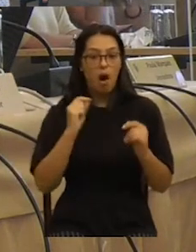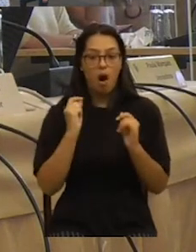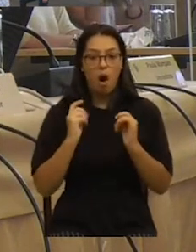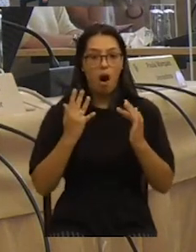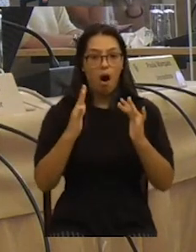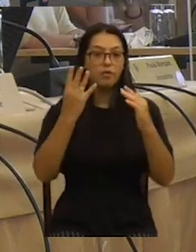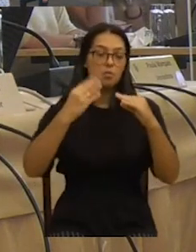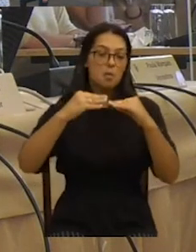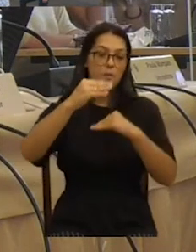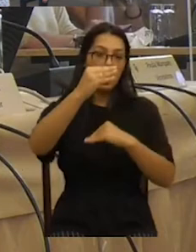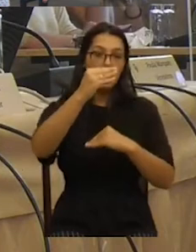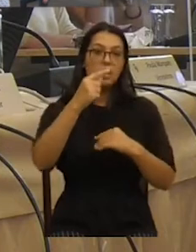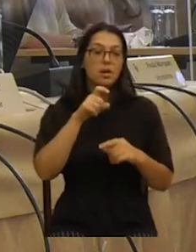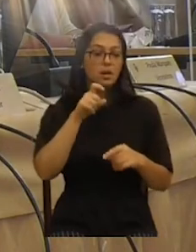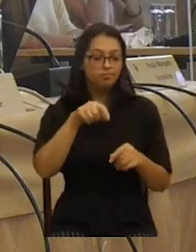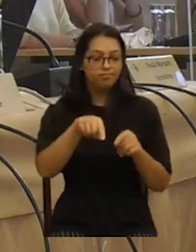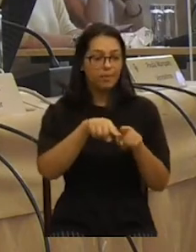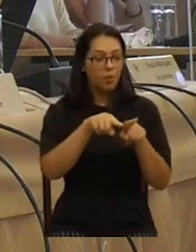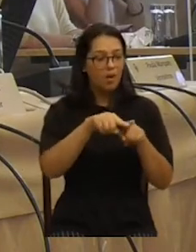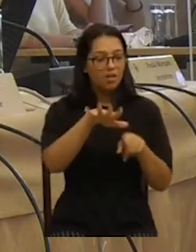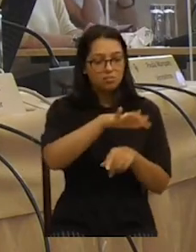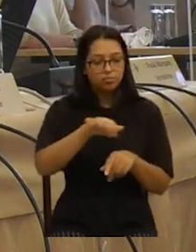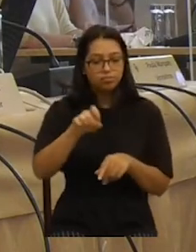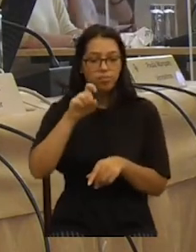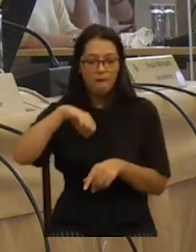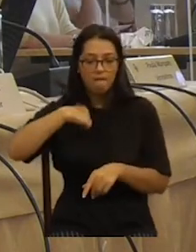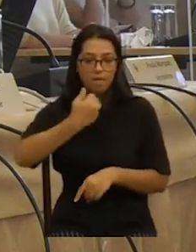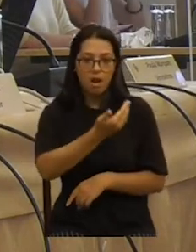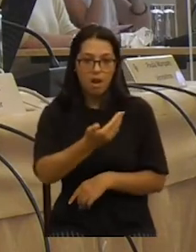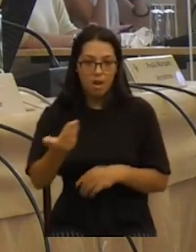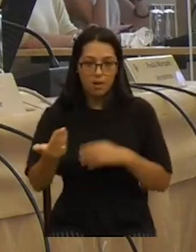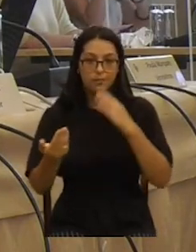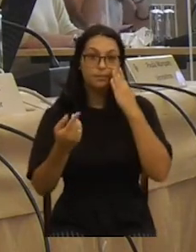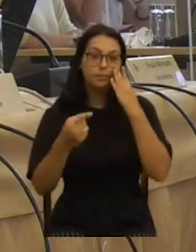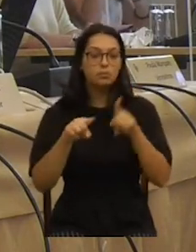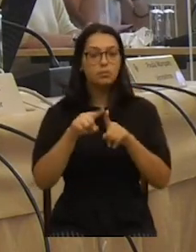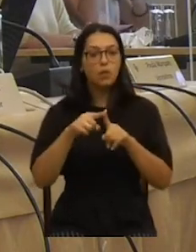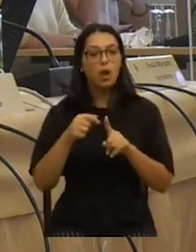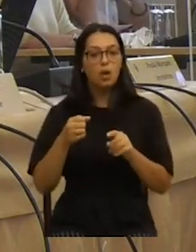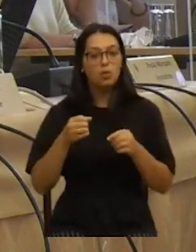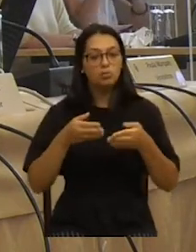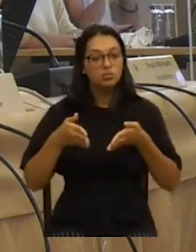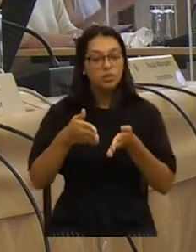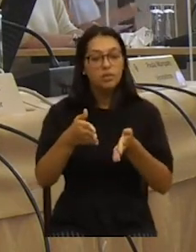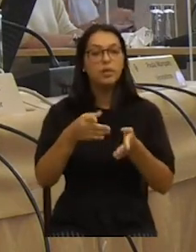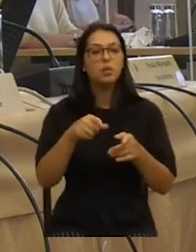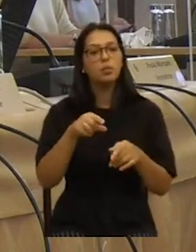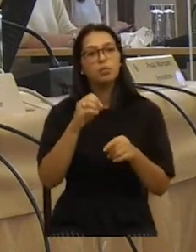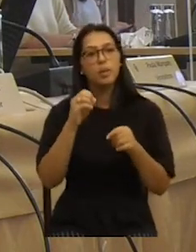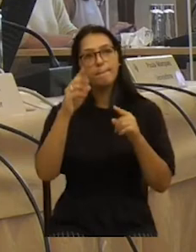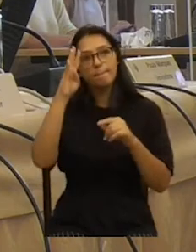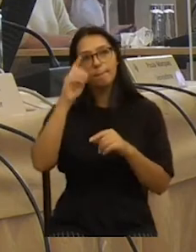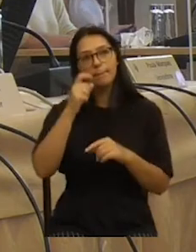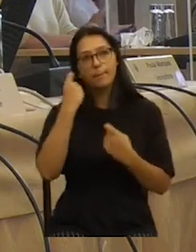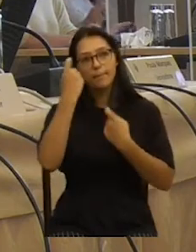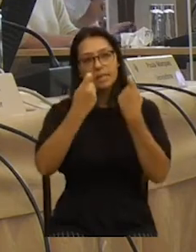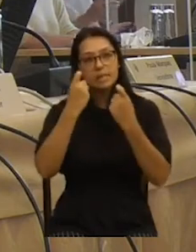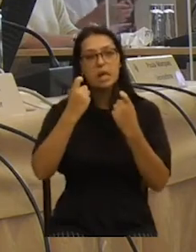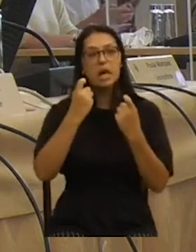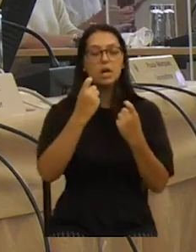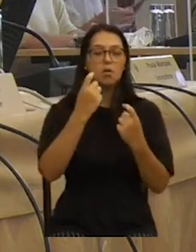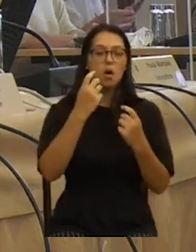e, em alguns casos, com cobertura vegetal. E, portanto, o desafio que queremos lançar é que comecemos a imaginar onde é que podem ser esses espaços.